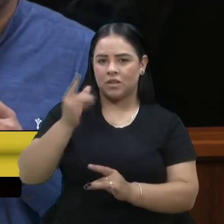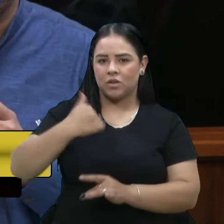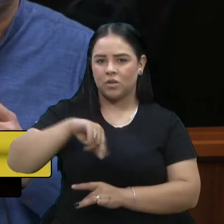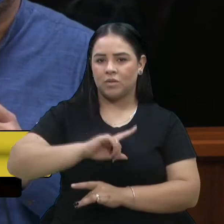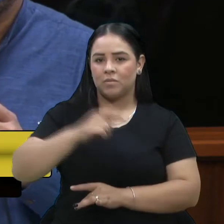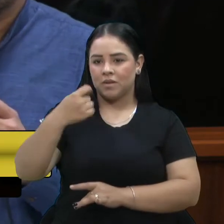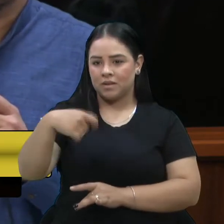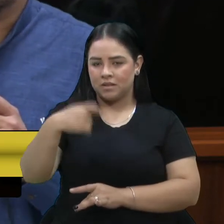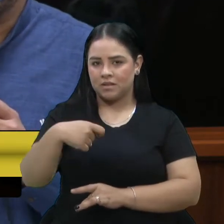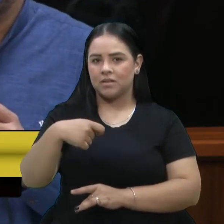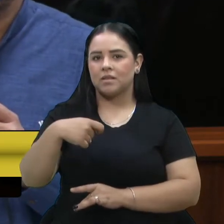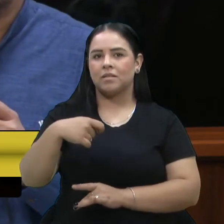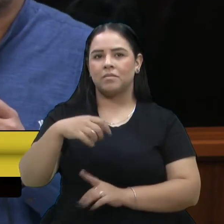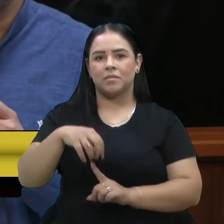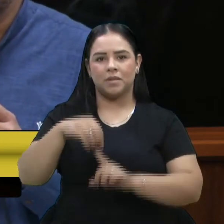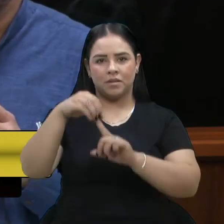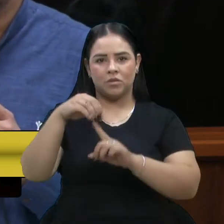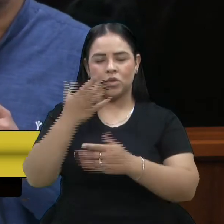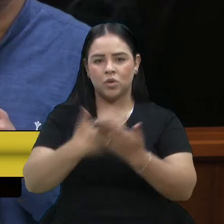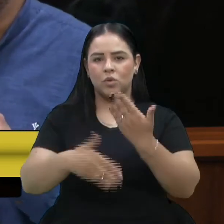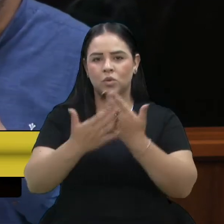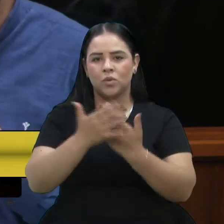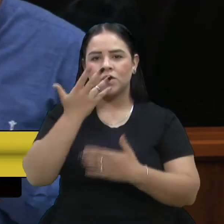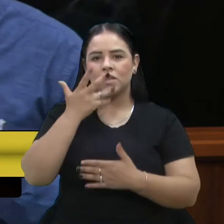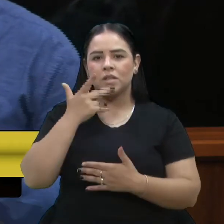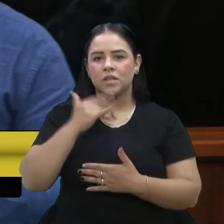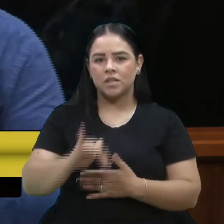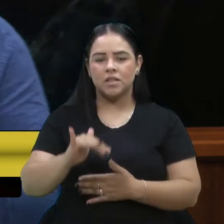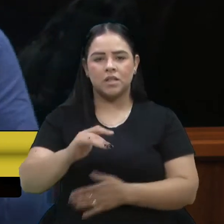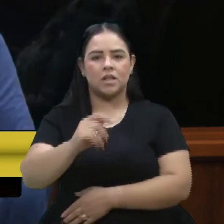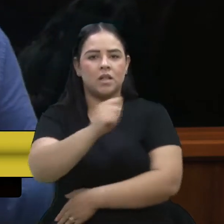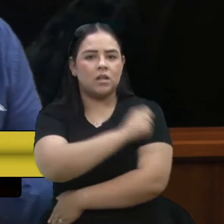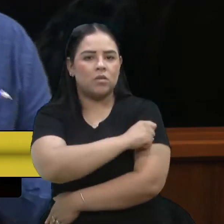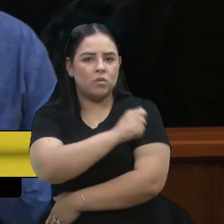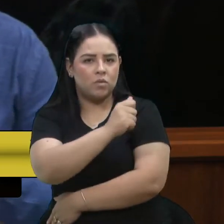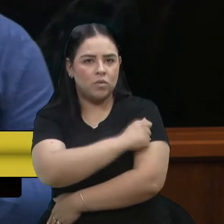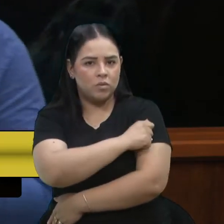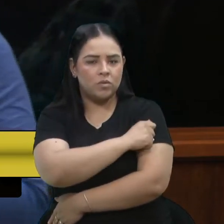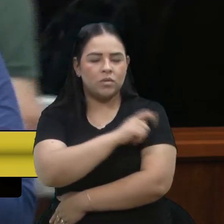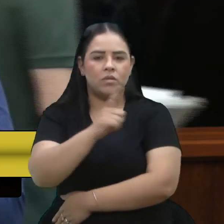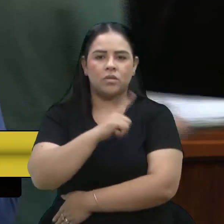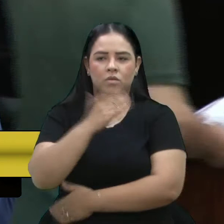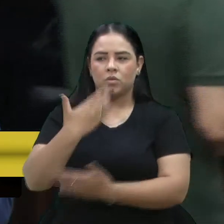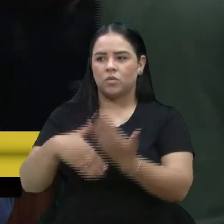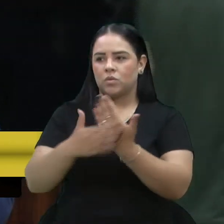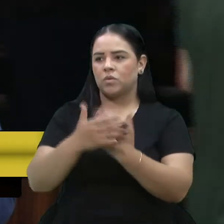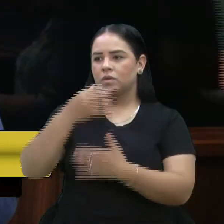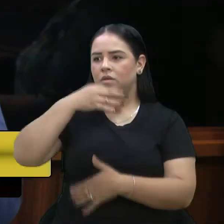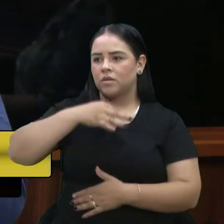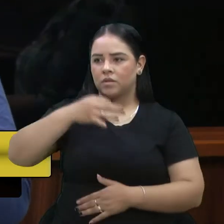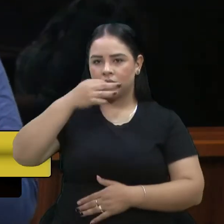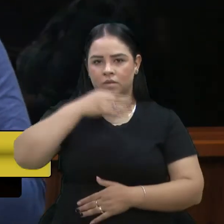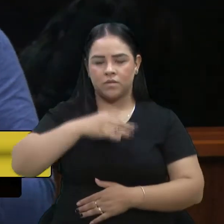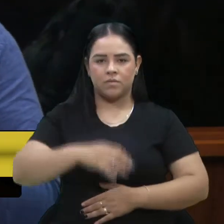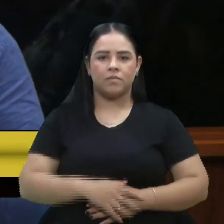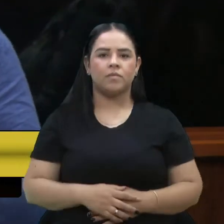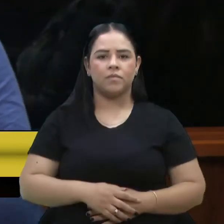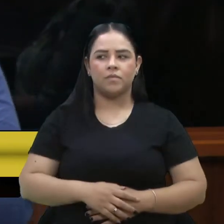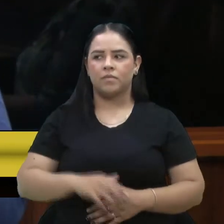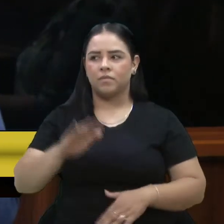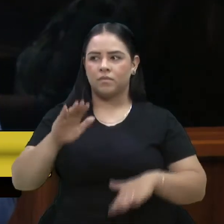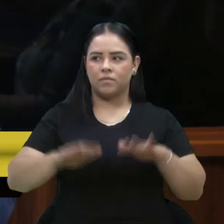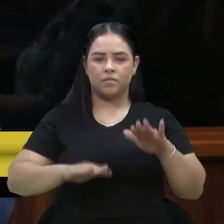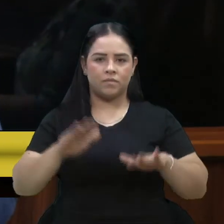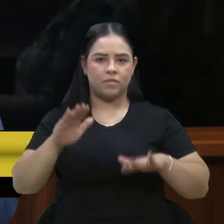evidenciado. Todas as crianças e estudantes no território de Caxias do Sul, independente da